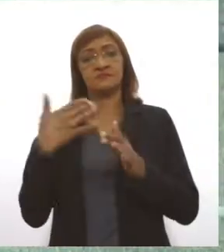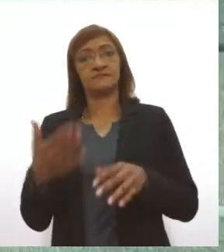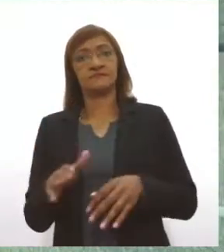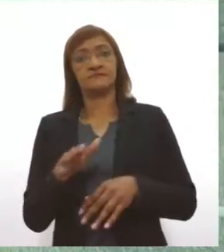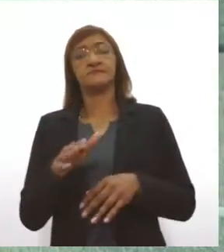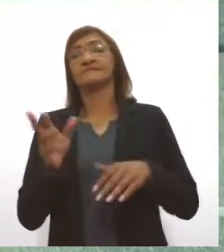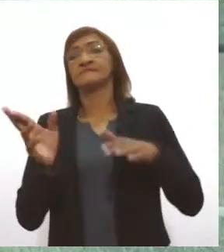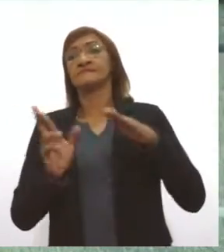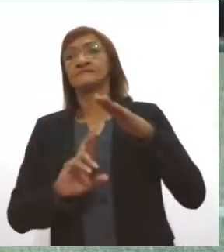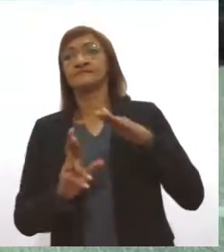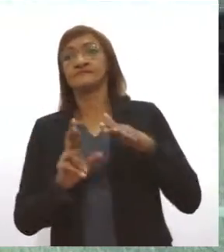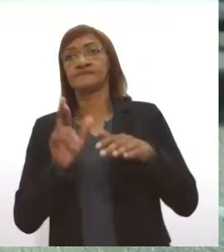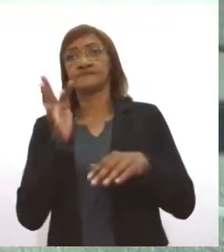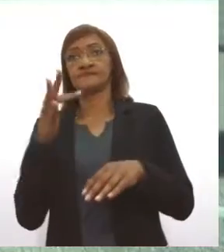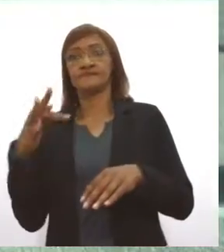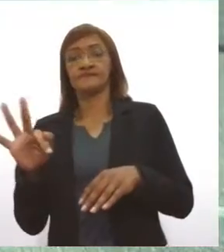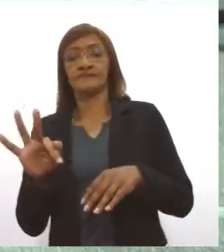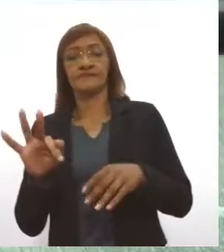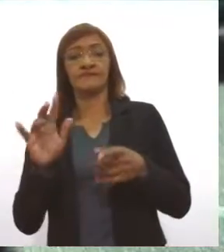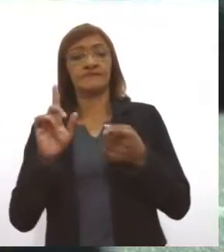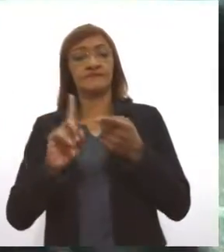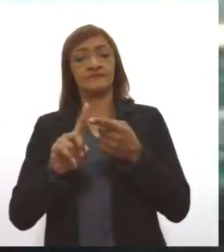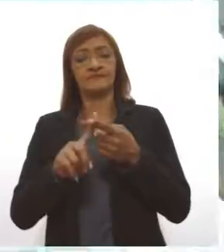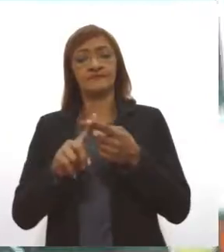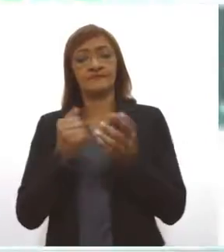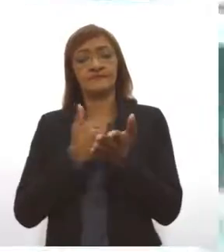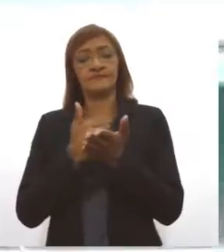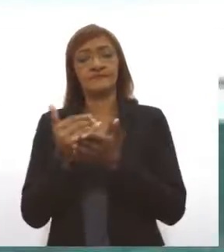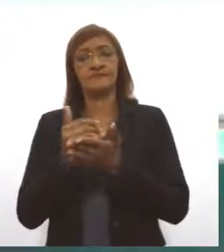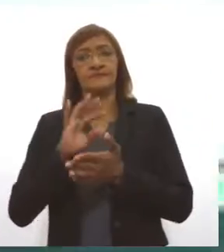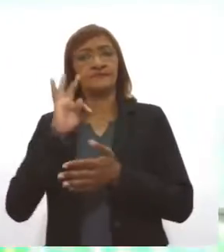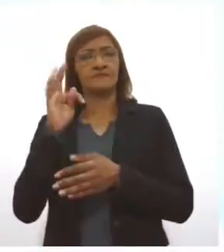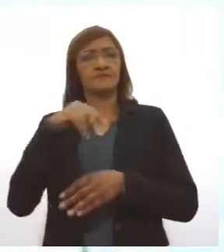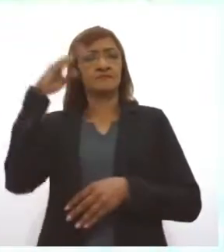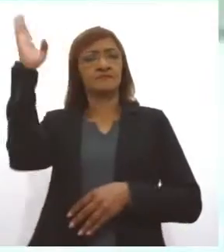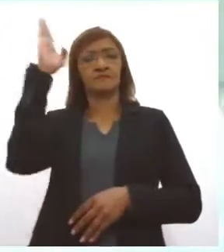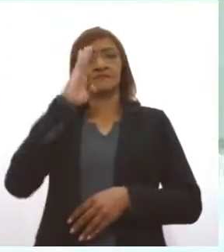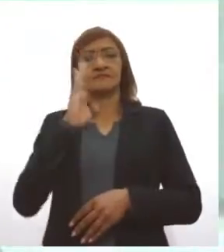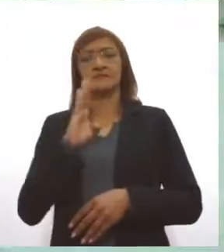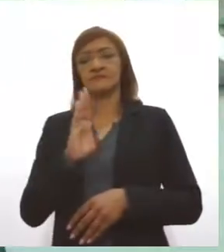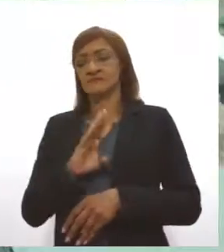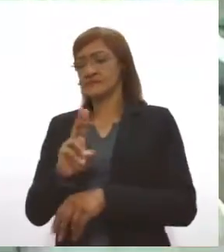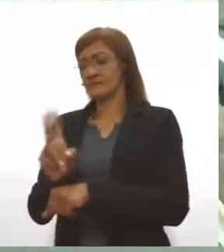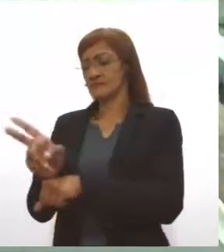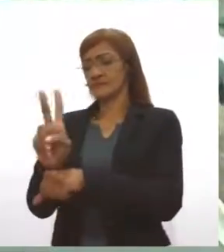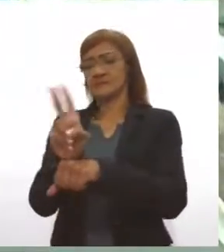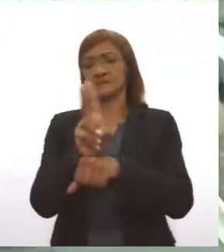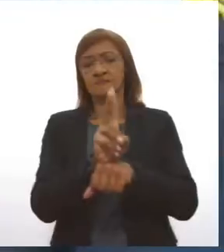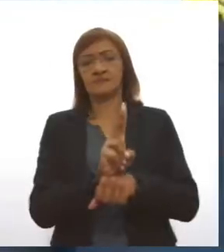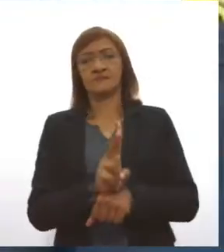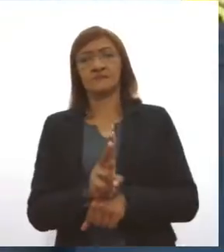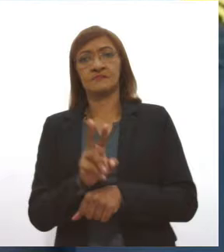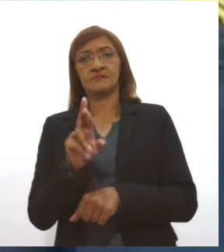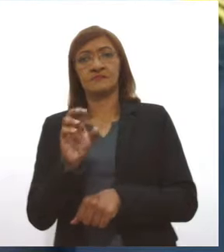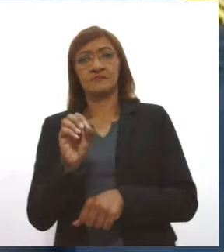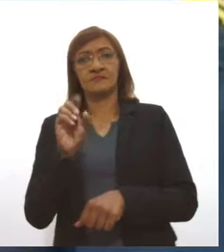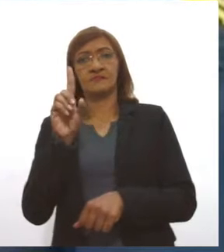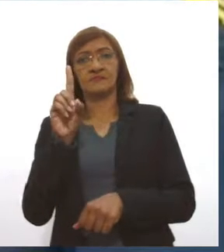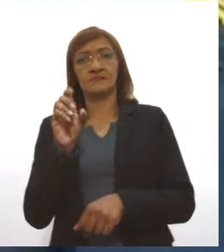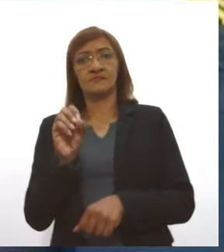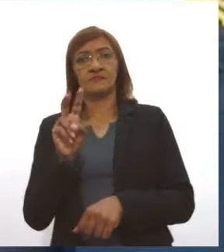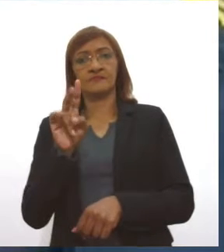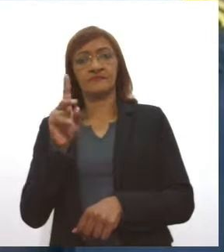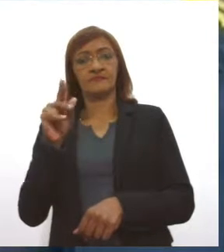a Polícia Rodoviária Federal iniciou em todo o Brasil a Operação Rodovidas. Na última quinta